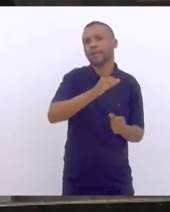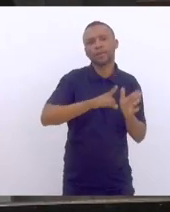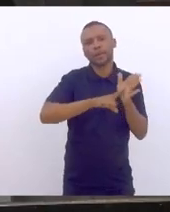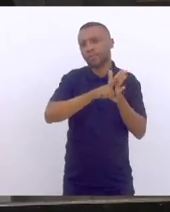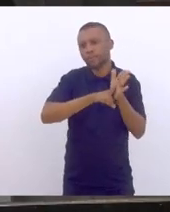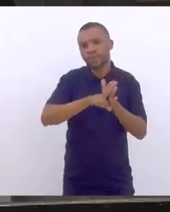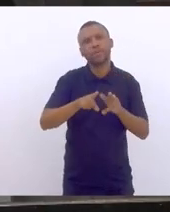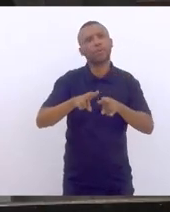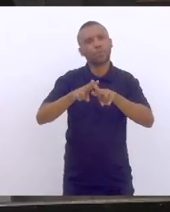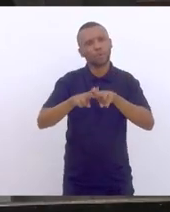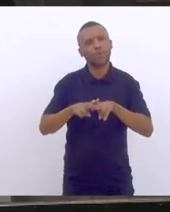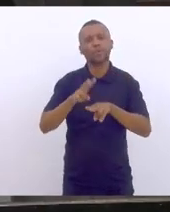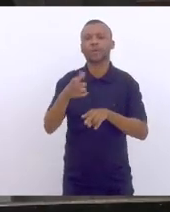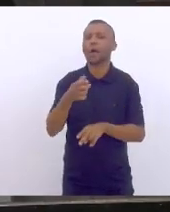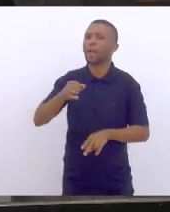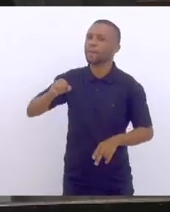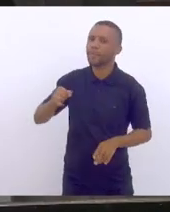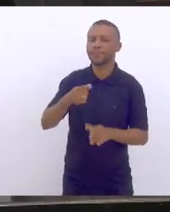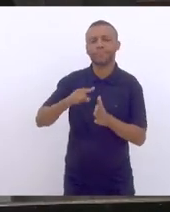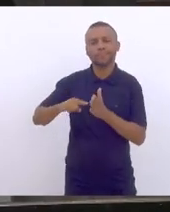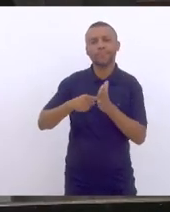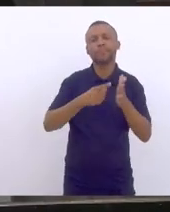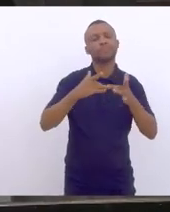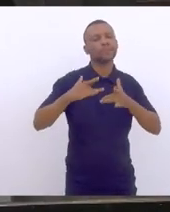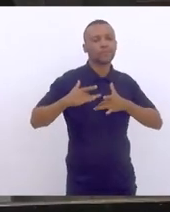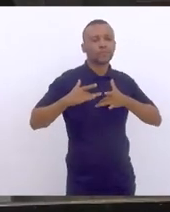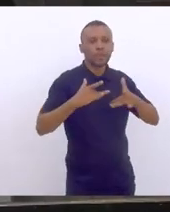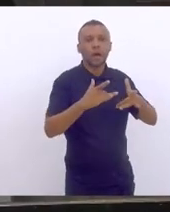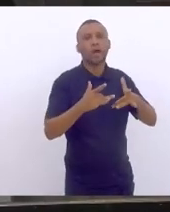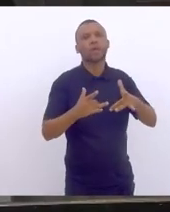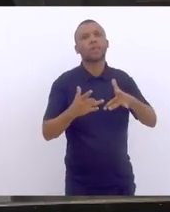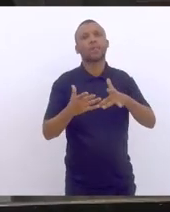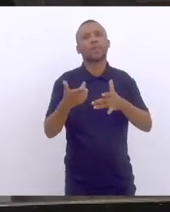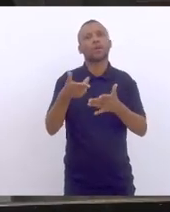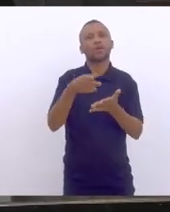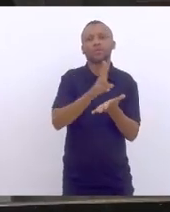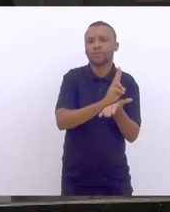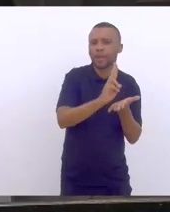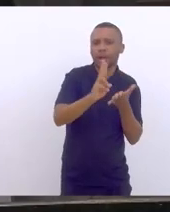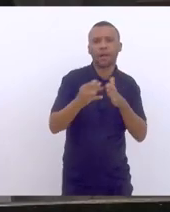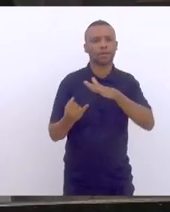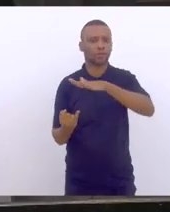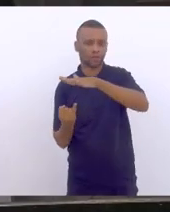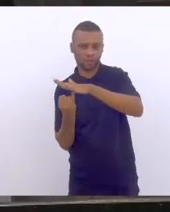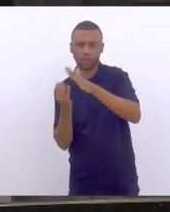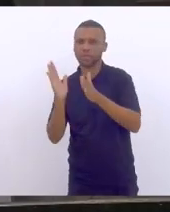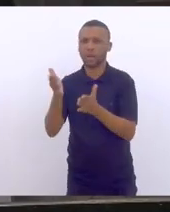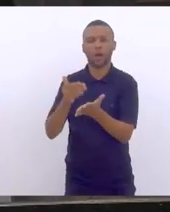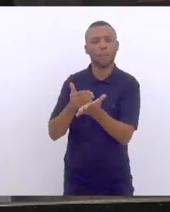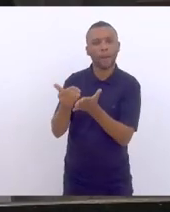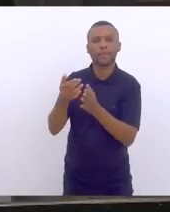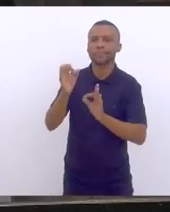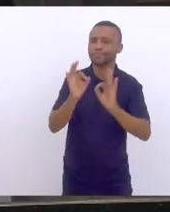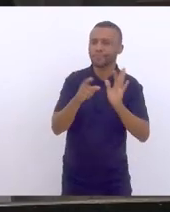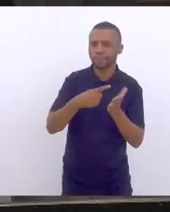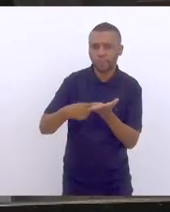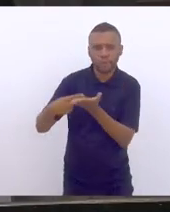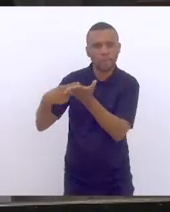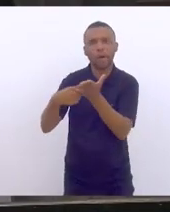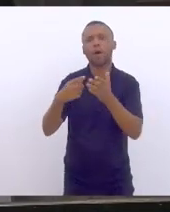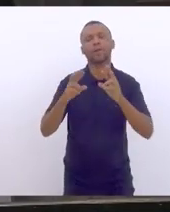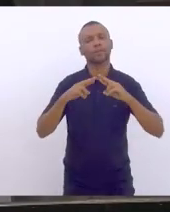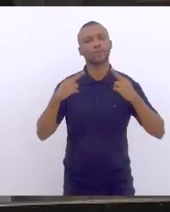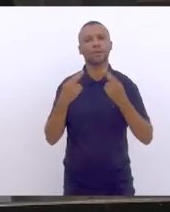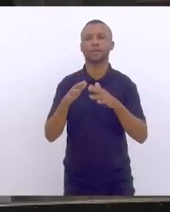Portanto, faço aqui essa manifestação, me solidarizando com as entidades que já começam a se organizar para essa audiência pública no Congresso,